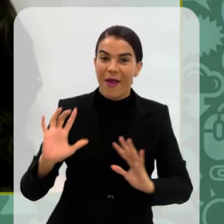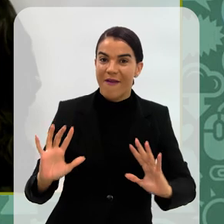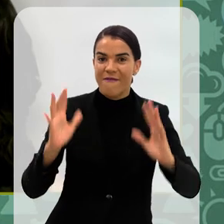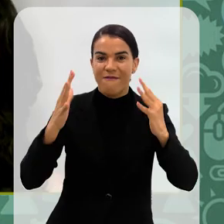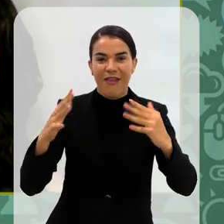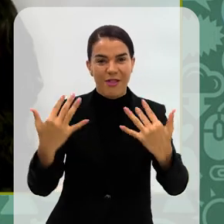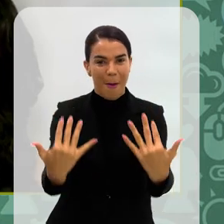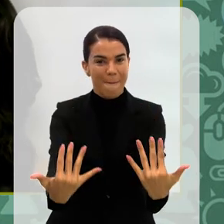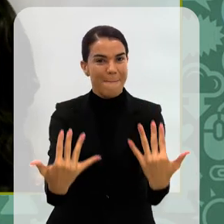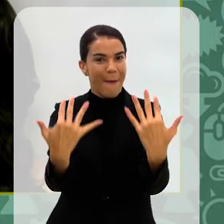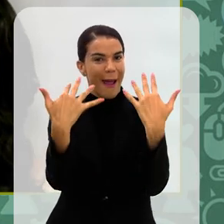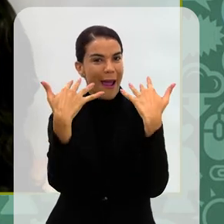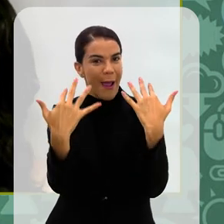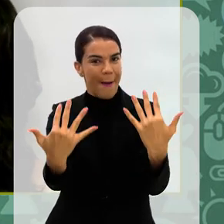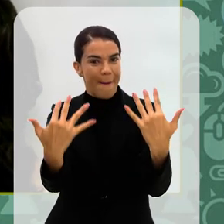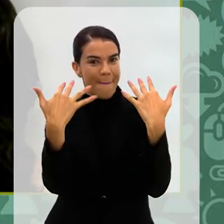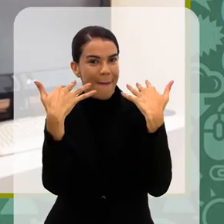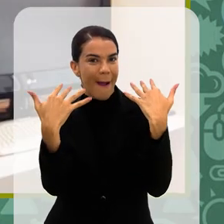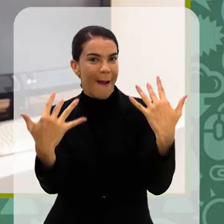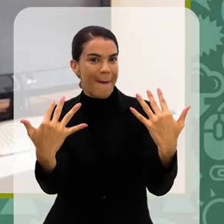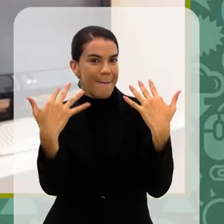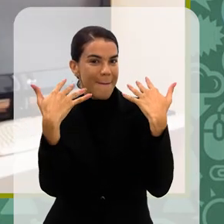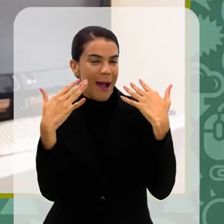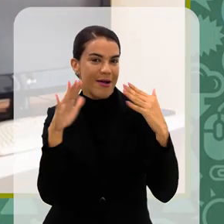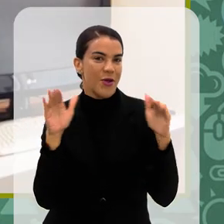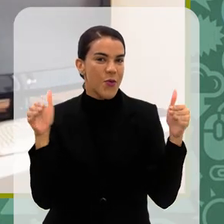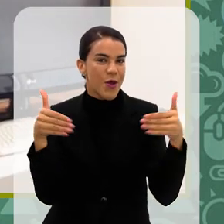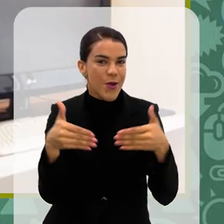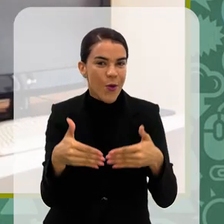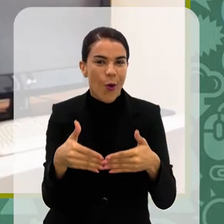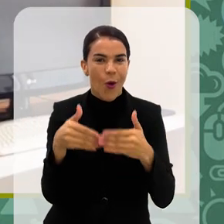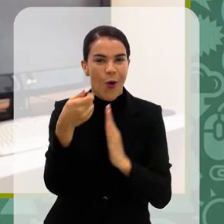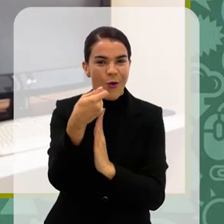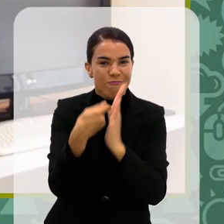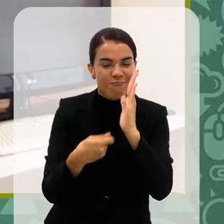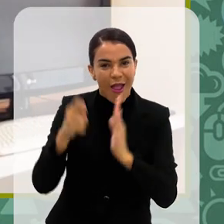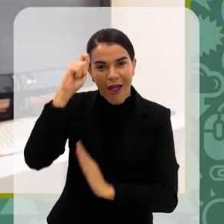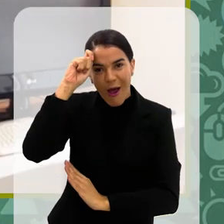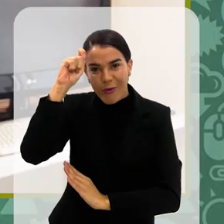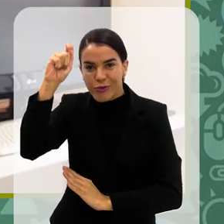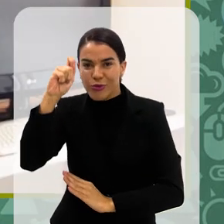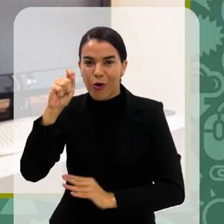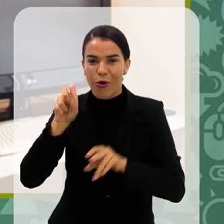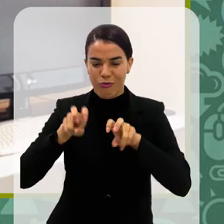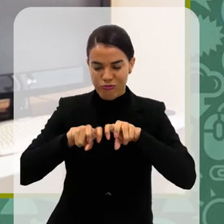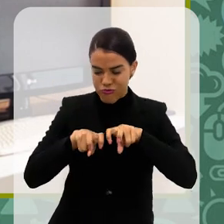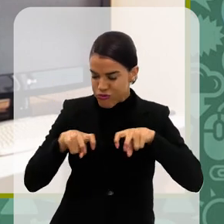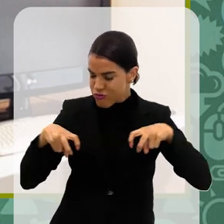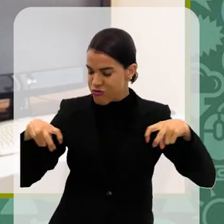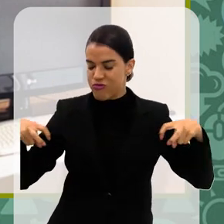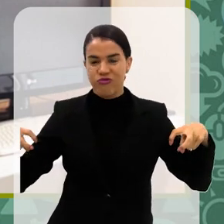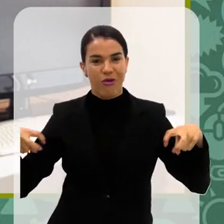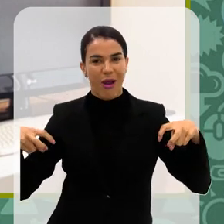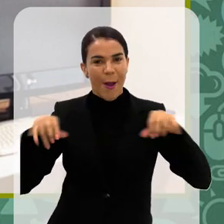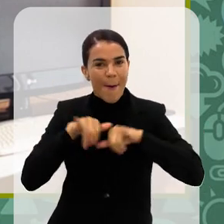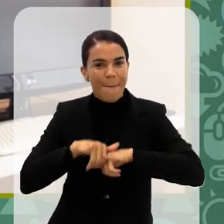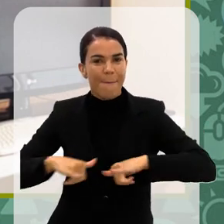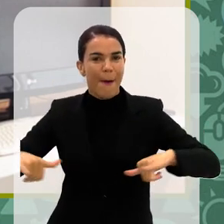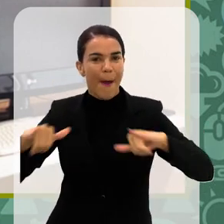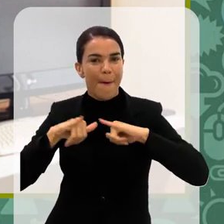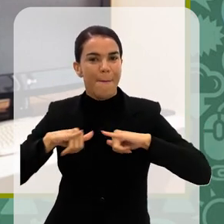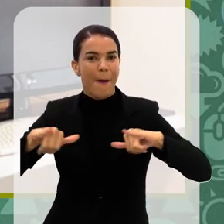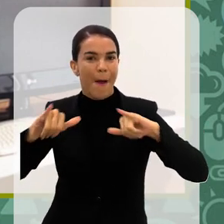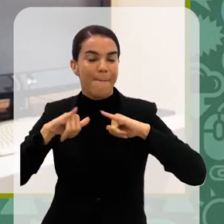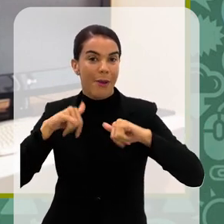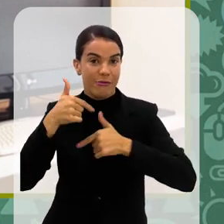esses eventos para atrair o público, né? Com encontros de autores e autoras para promover realmente